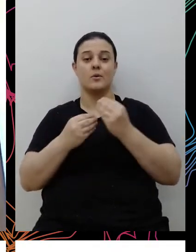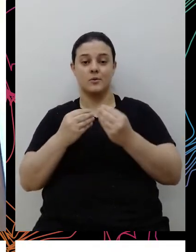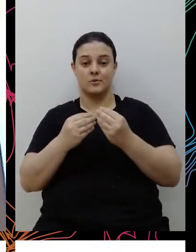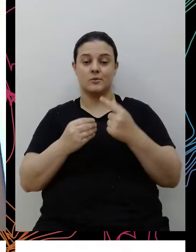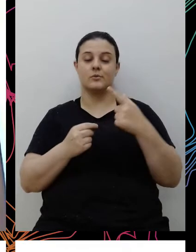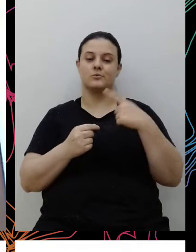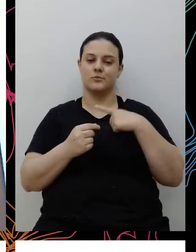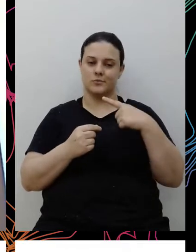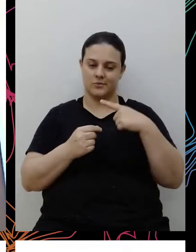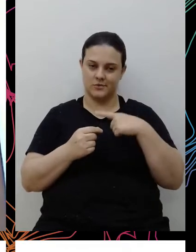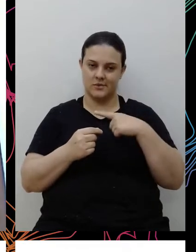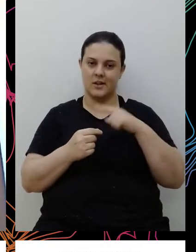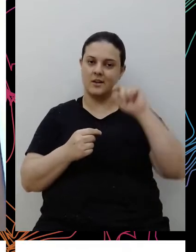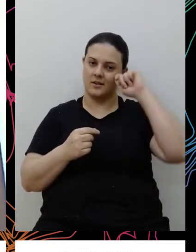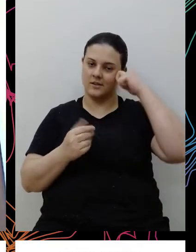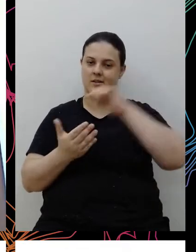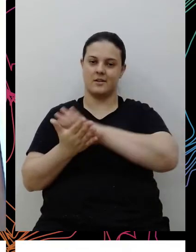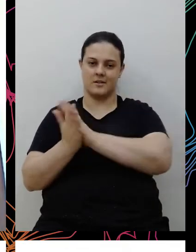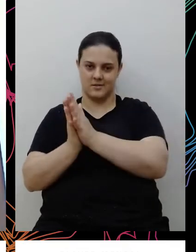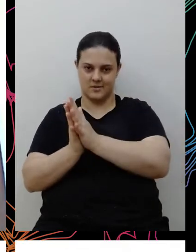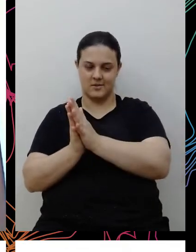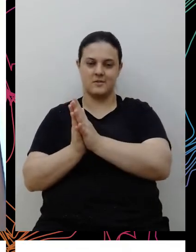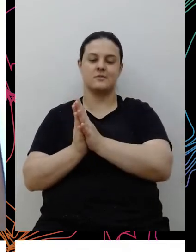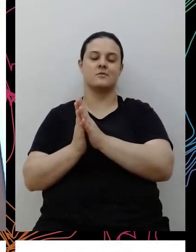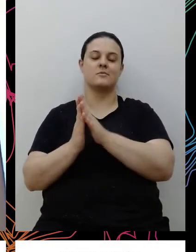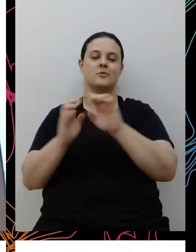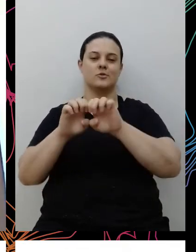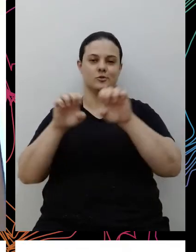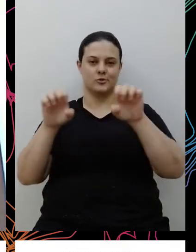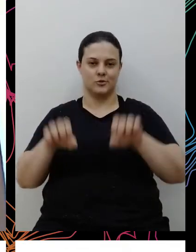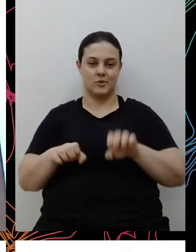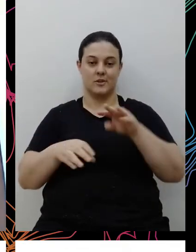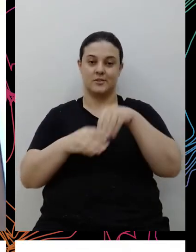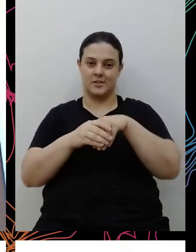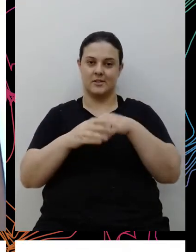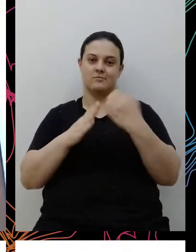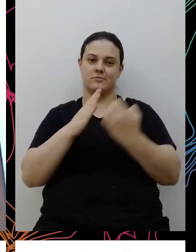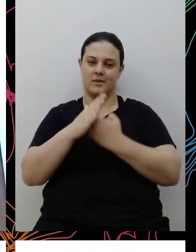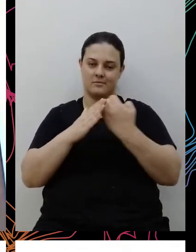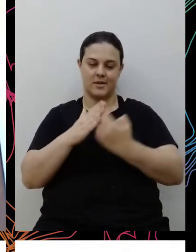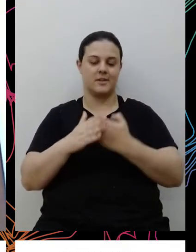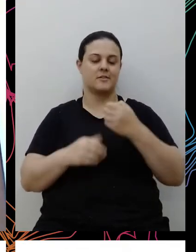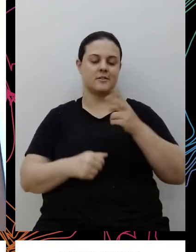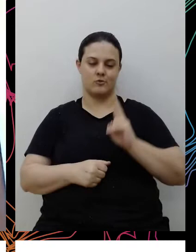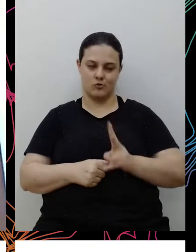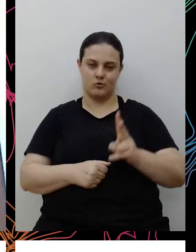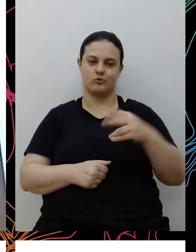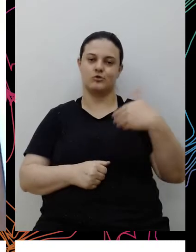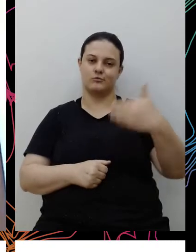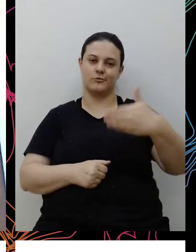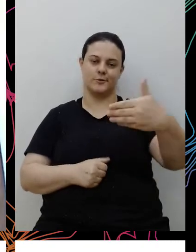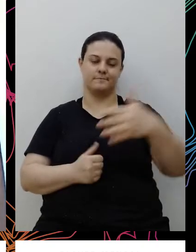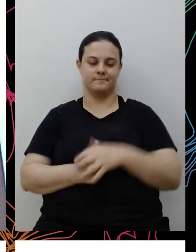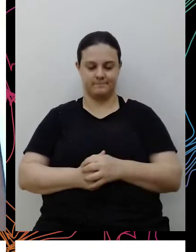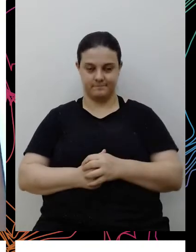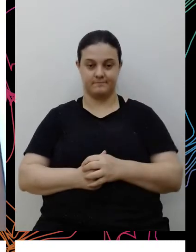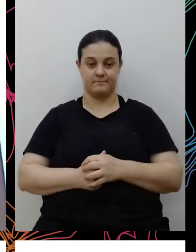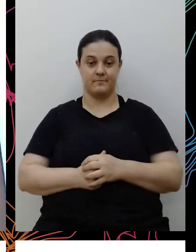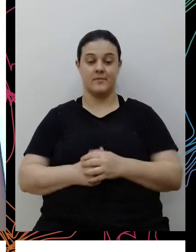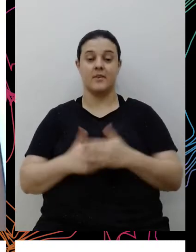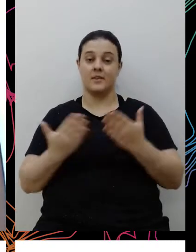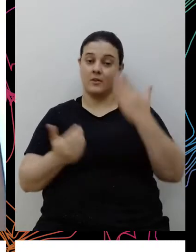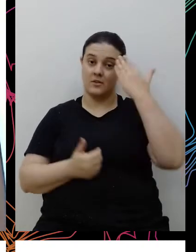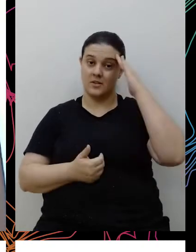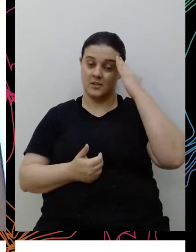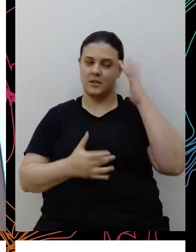institucional e estrutural acaba sendo aí reproduzido dentro das empresas, né? Então, entendendo esse